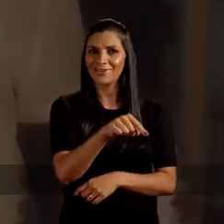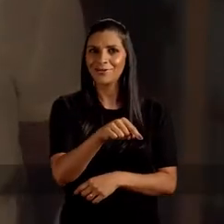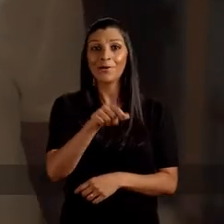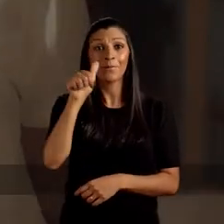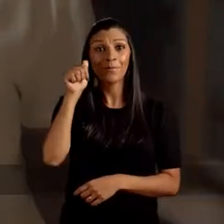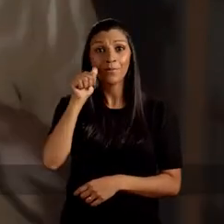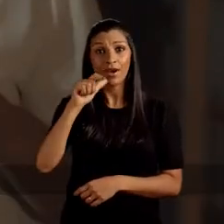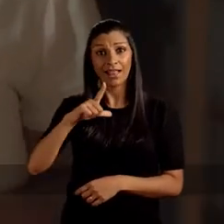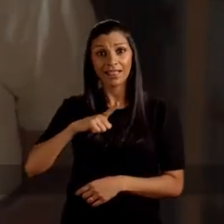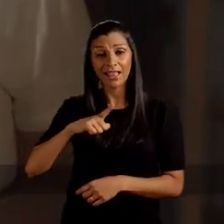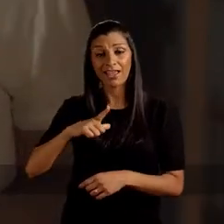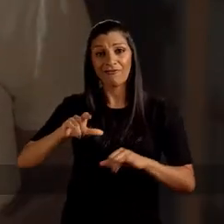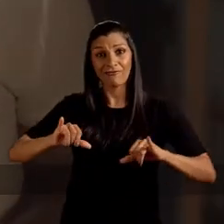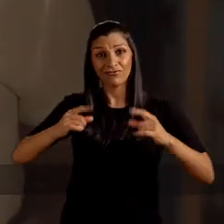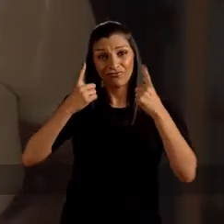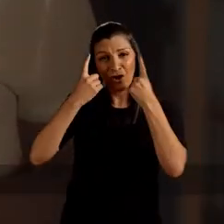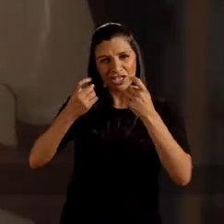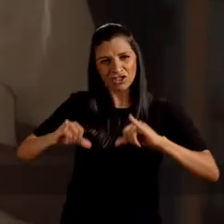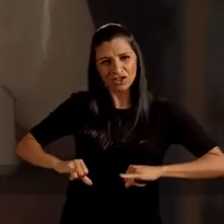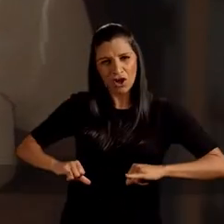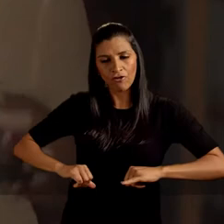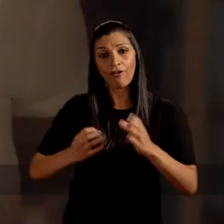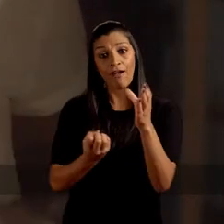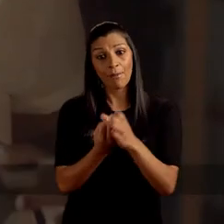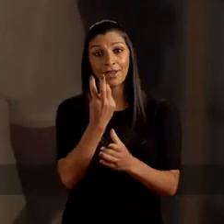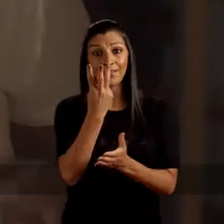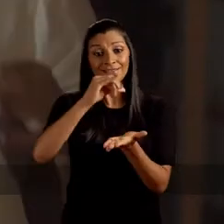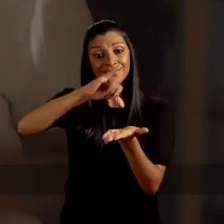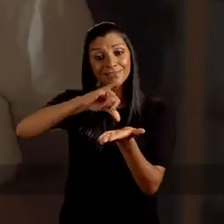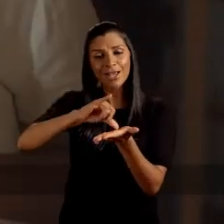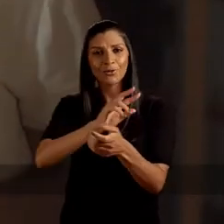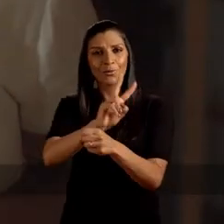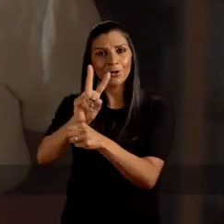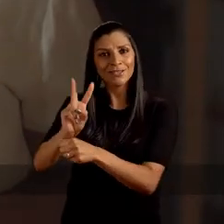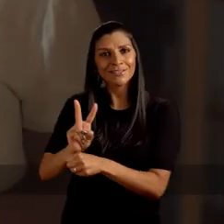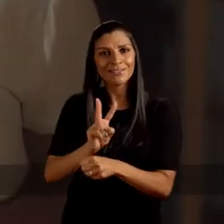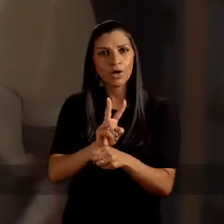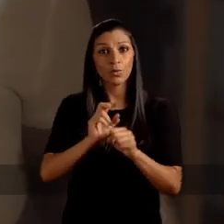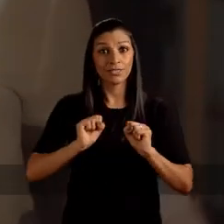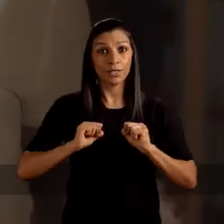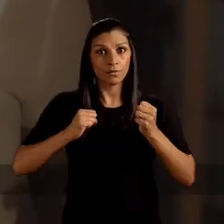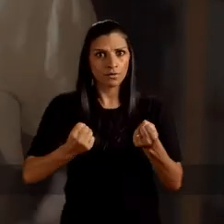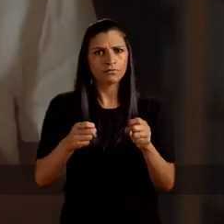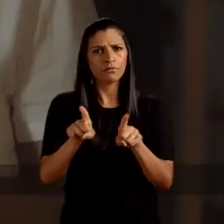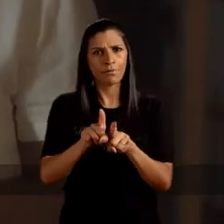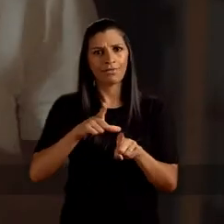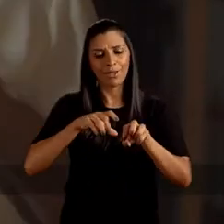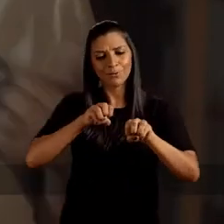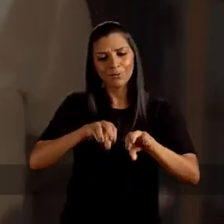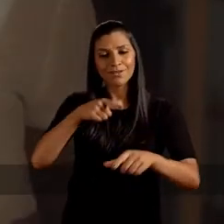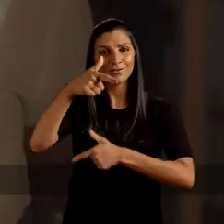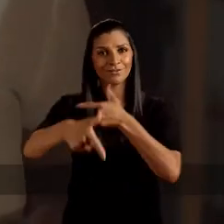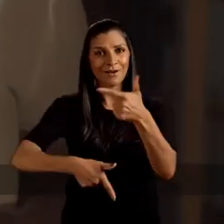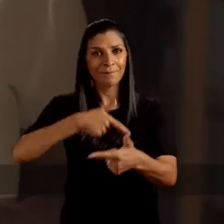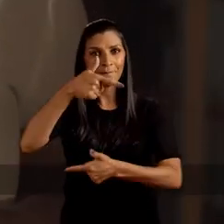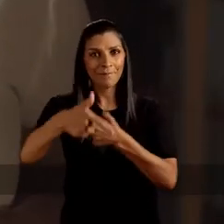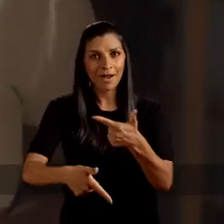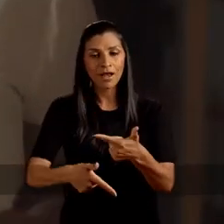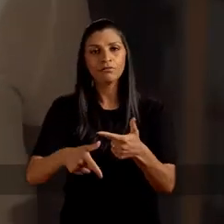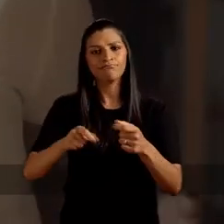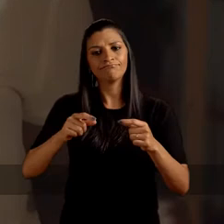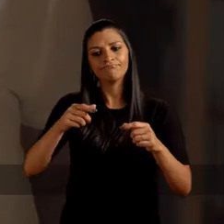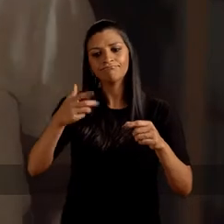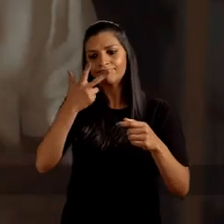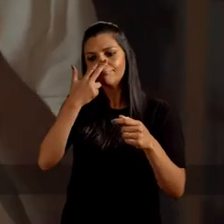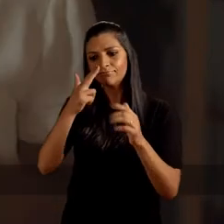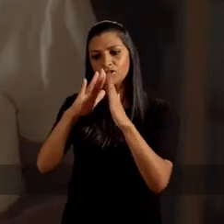aqui. Para as mulheres vítimas de violência, vamos abrir três centros de proteção. Como segurança também se faz com educação e trabalho,